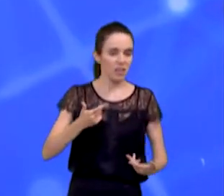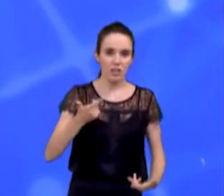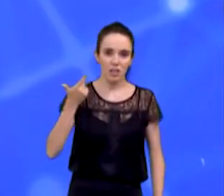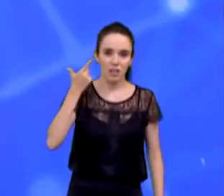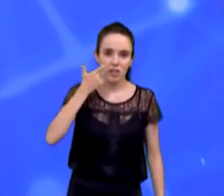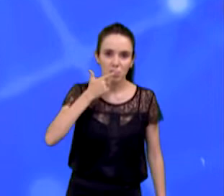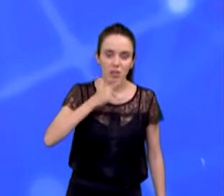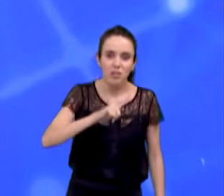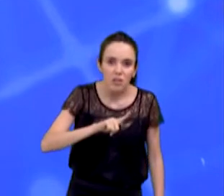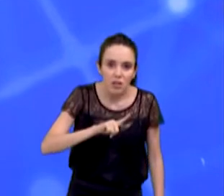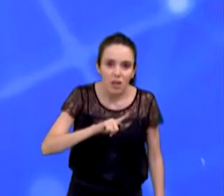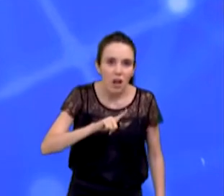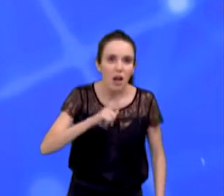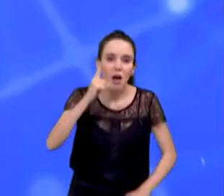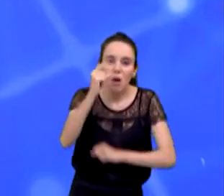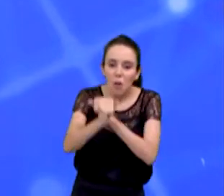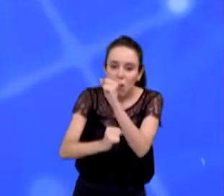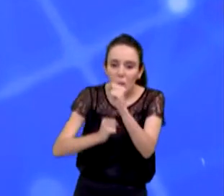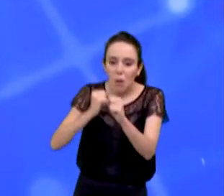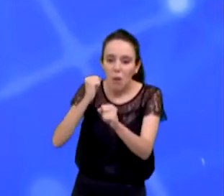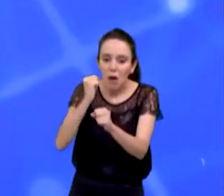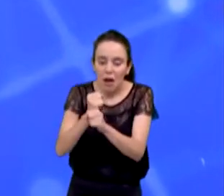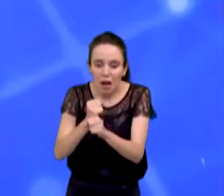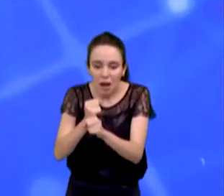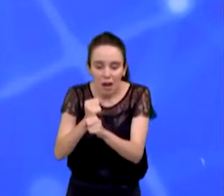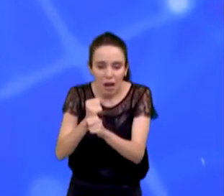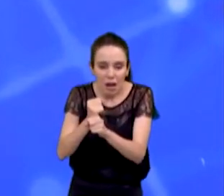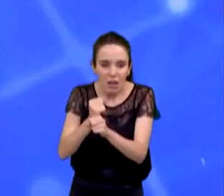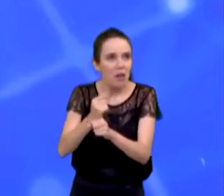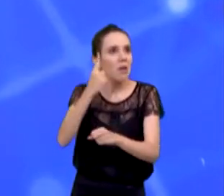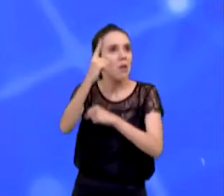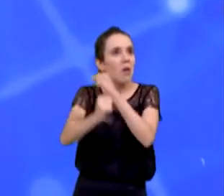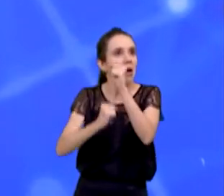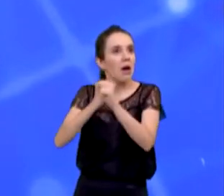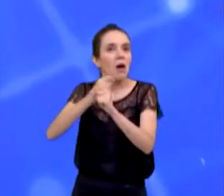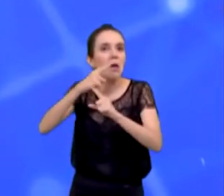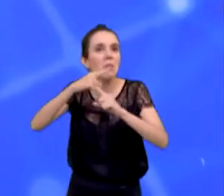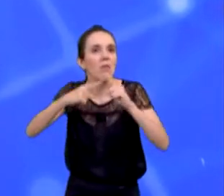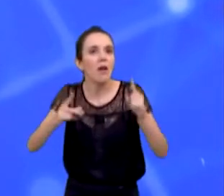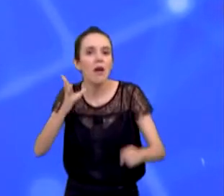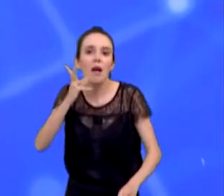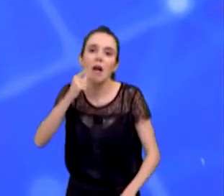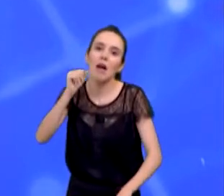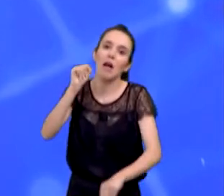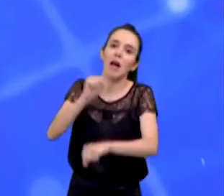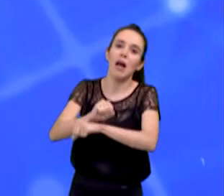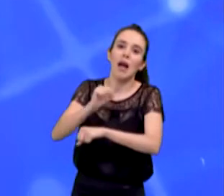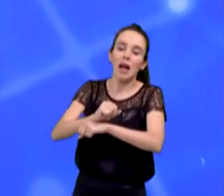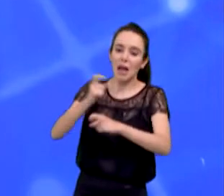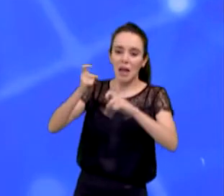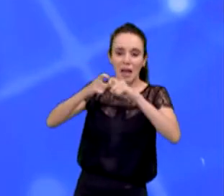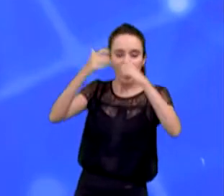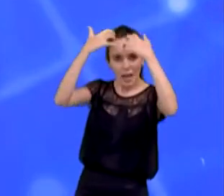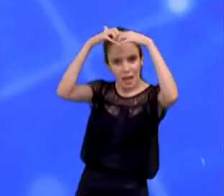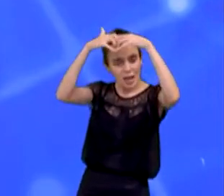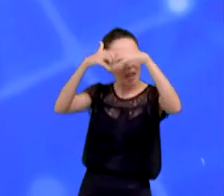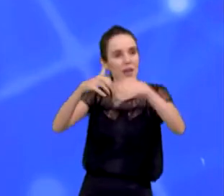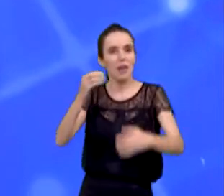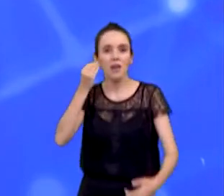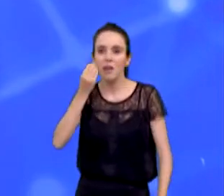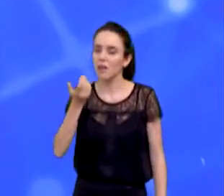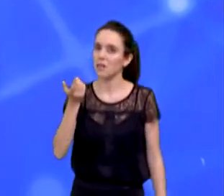prefeitura. Um ano e meio para marcar um teste ergométrico. Um ano. Vai fazer uma consulta com o neurologista. E é o que eu falei,